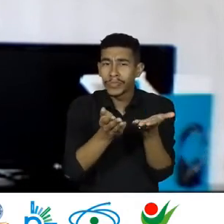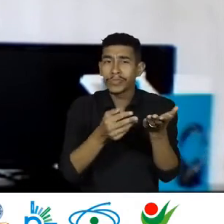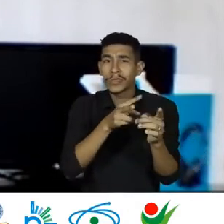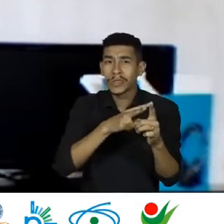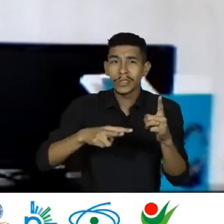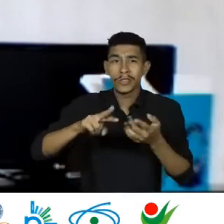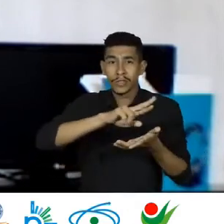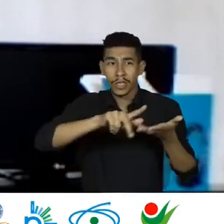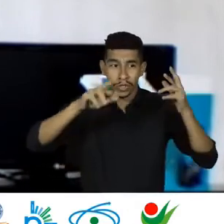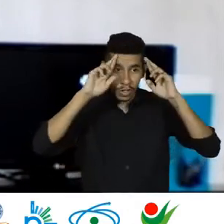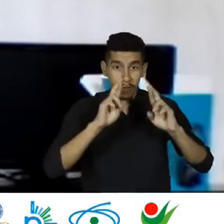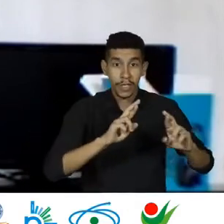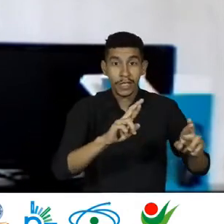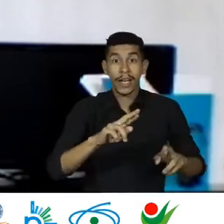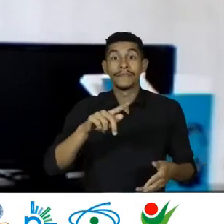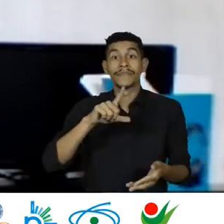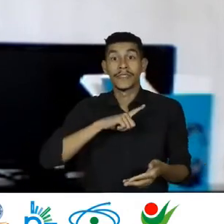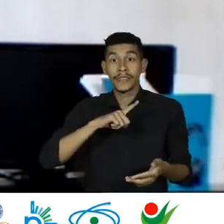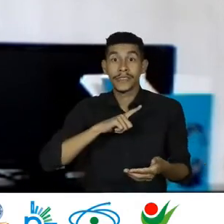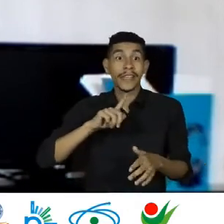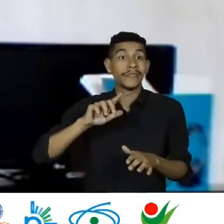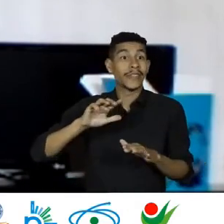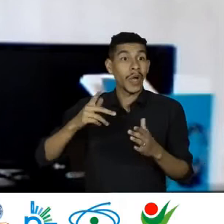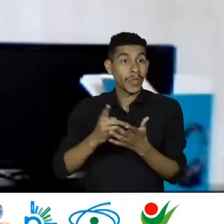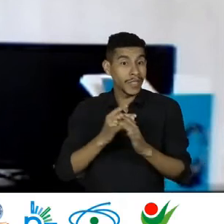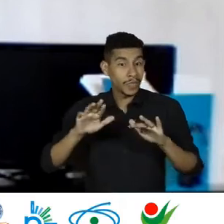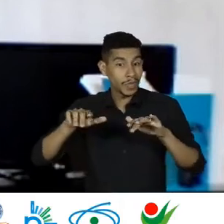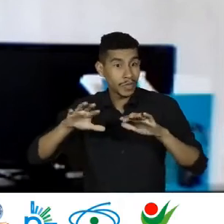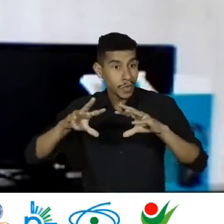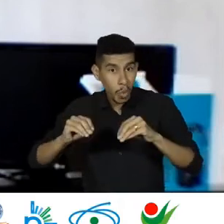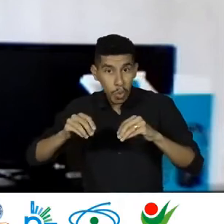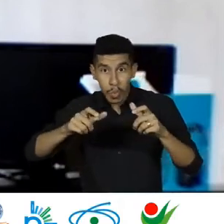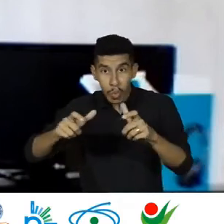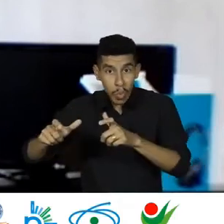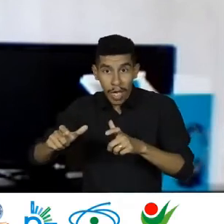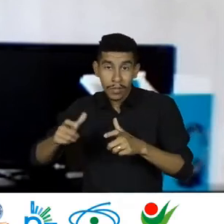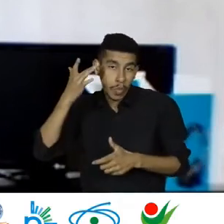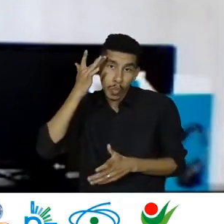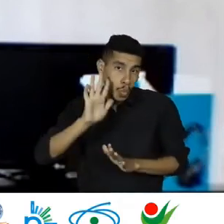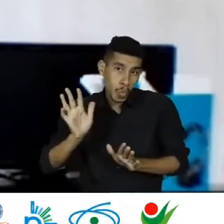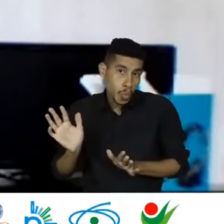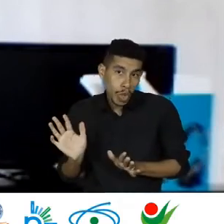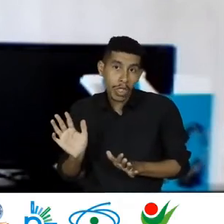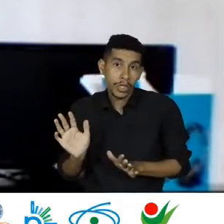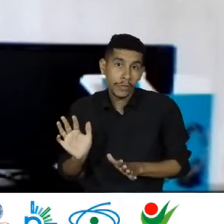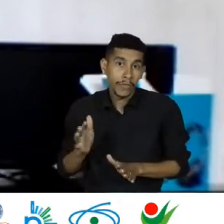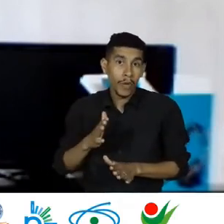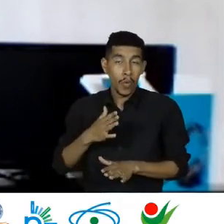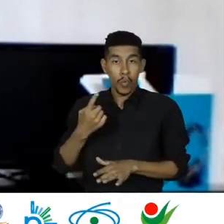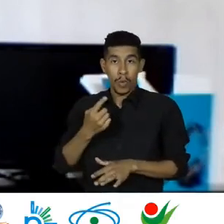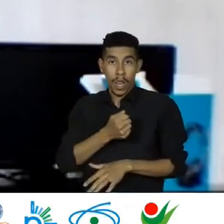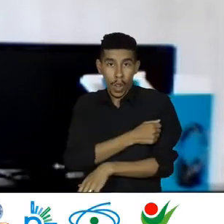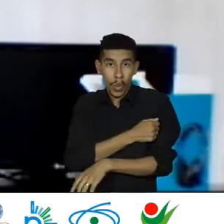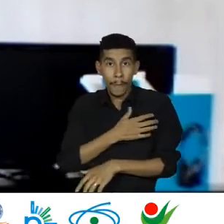diversidade Se foi feito De fato Em todos os lugares Eu não sabia O que dizer Eu tive uma aluna Que estudou A gente acabou Na pandemia Ela queria estudar